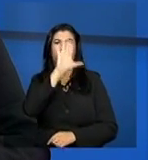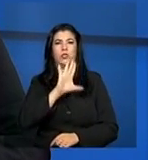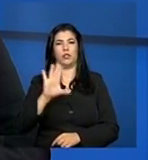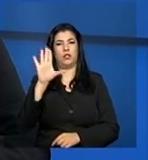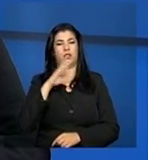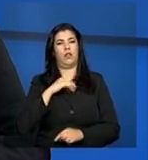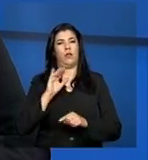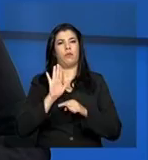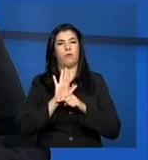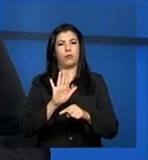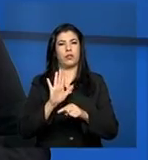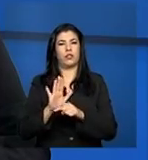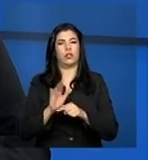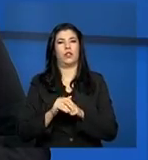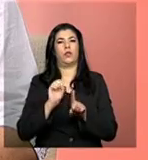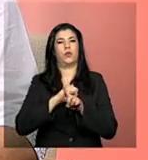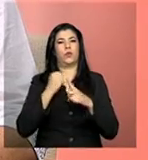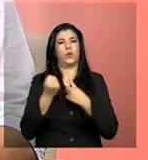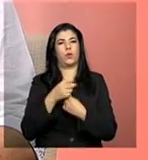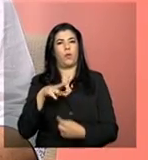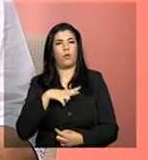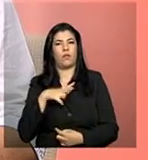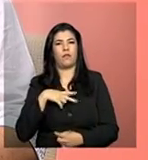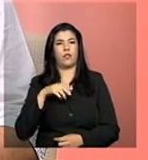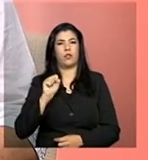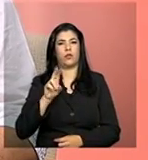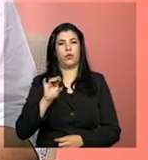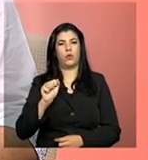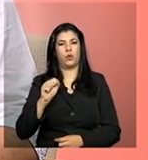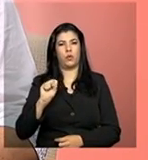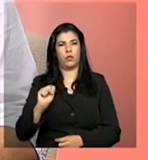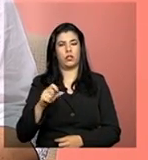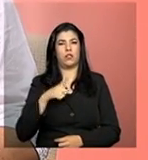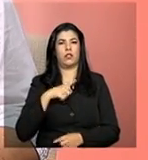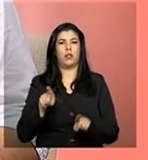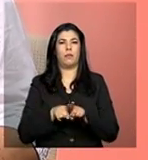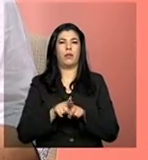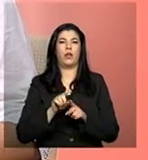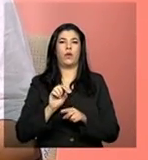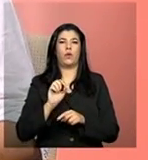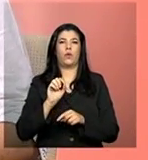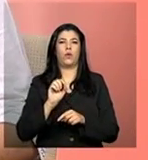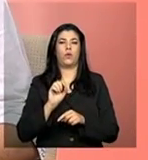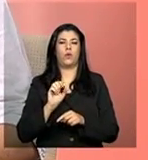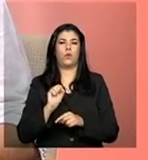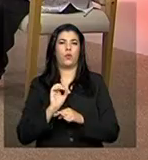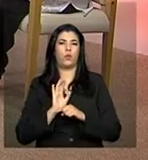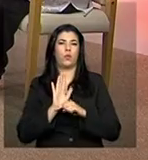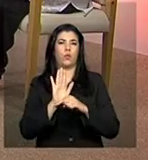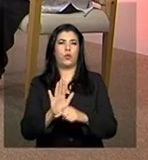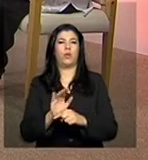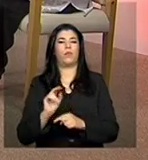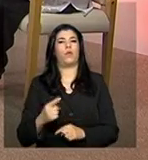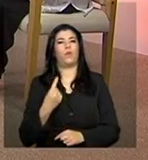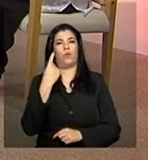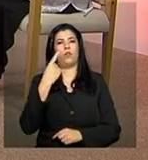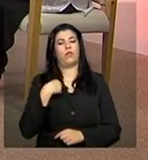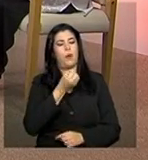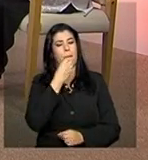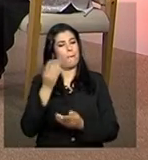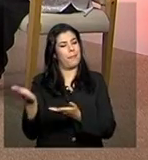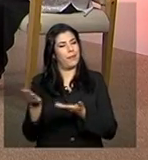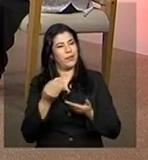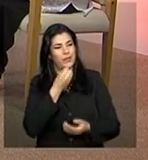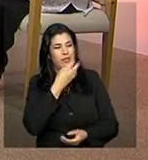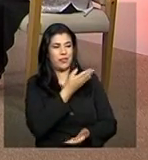Sócio-Assistencial Privada do SUAS, o Sistema Único de Assistência Social. Bom dia, sejam bem-vindos. Obrigada